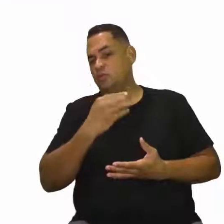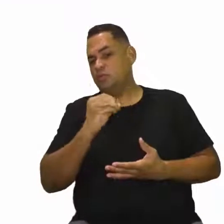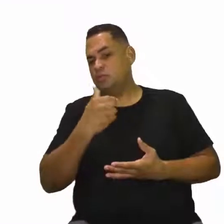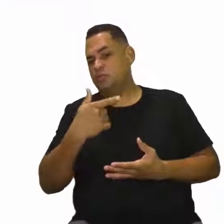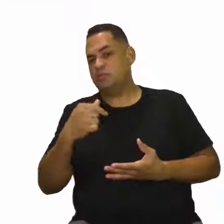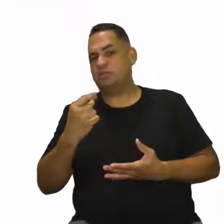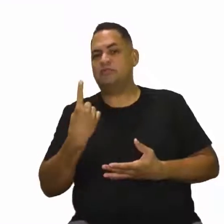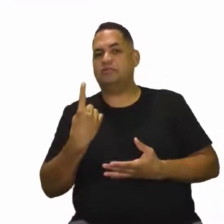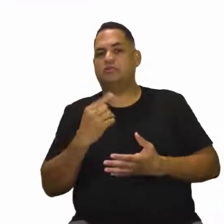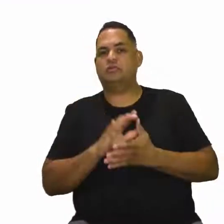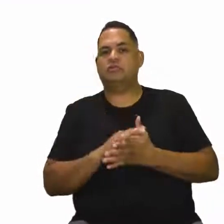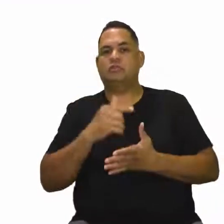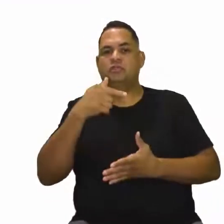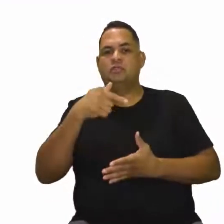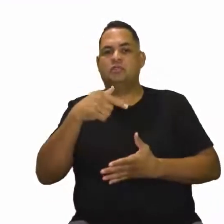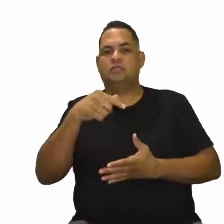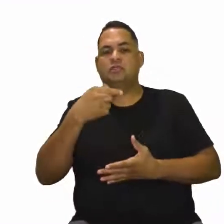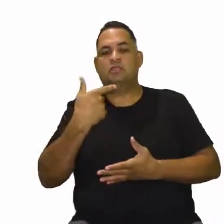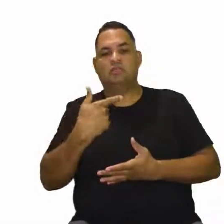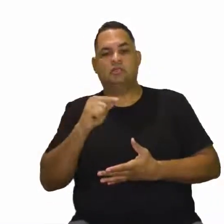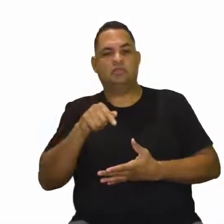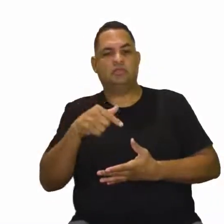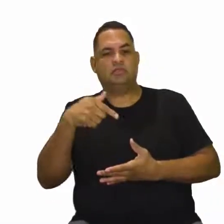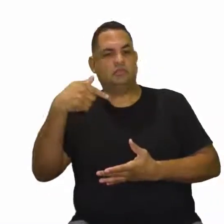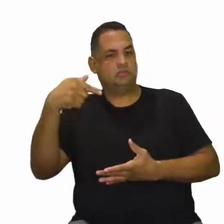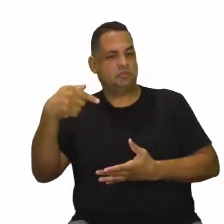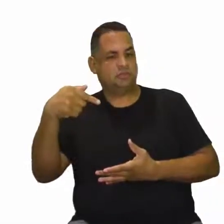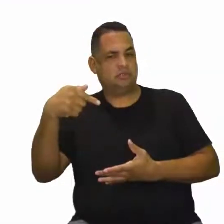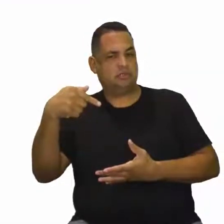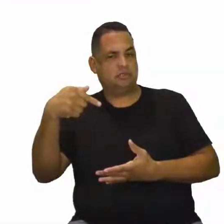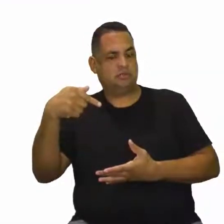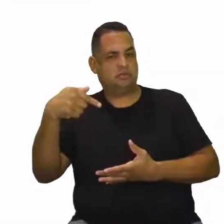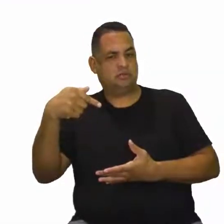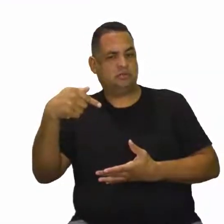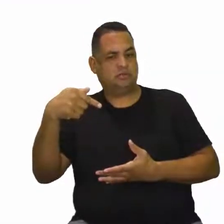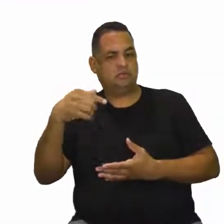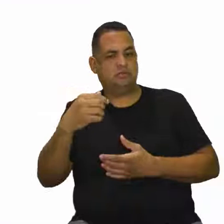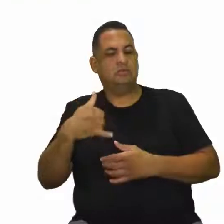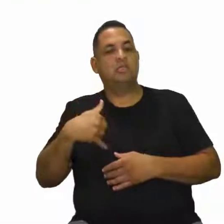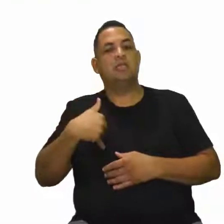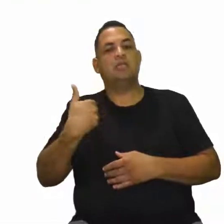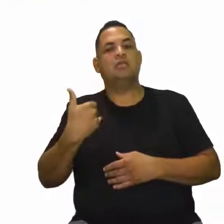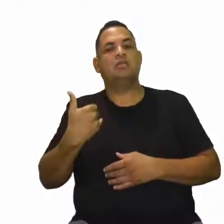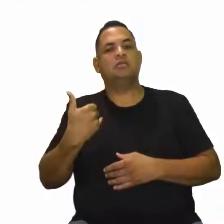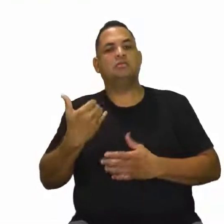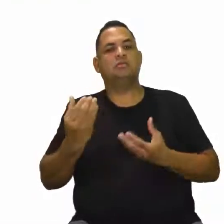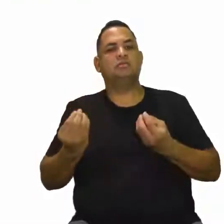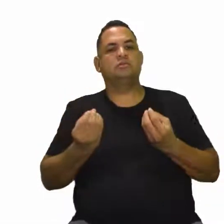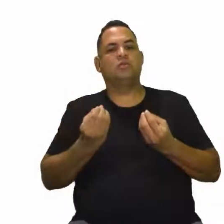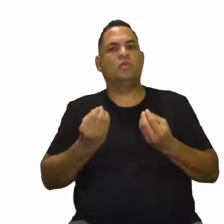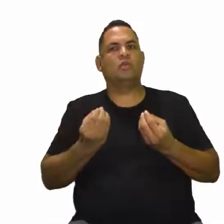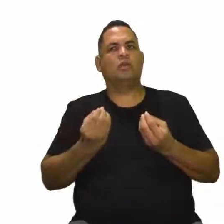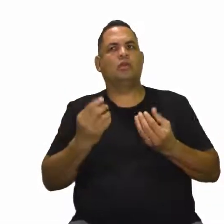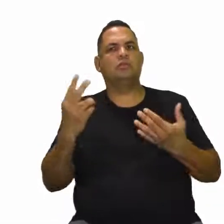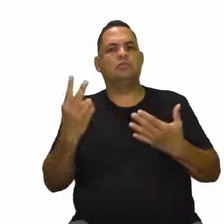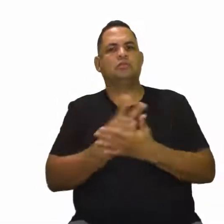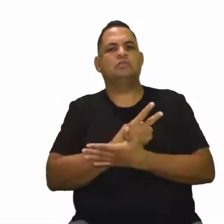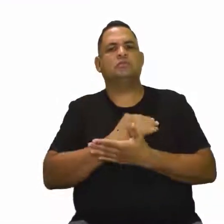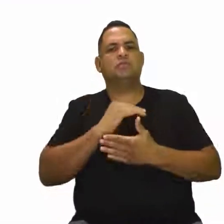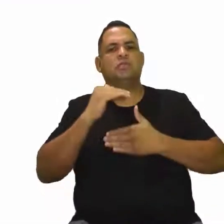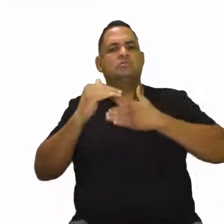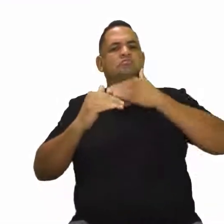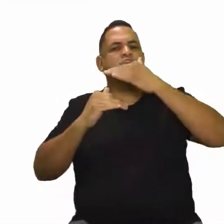72,7 anos. E o que será que fez com que esse gráfico crescesse,